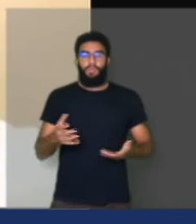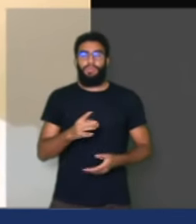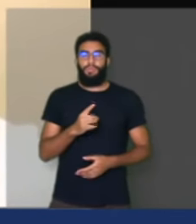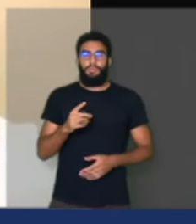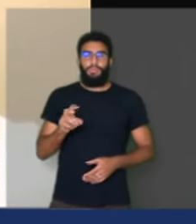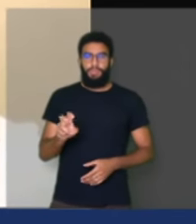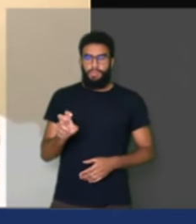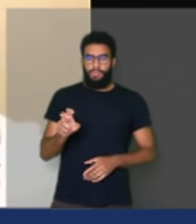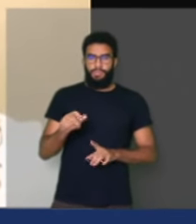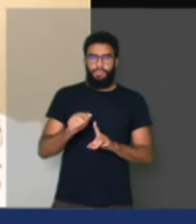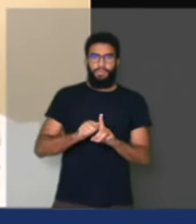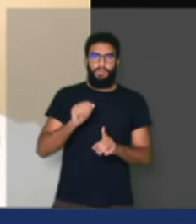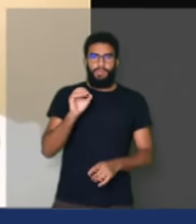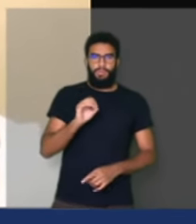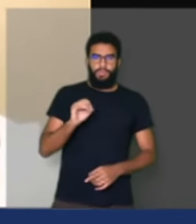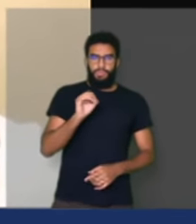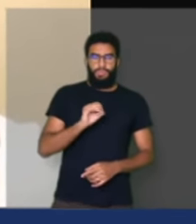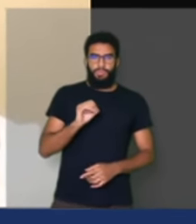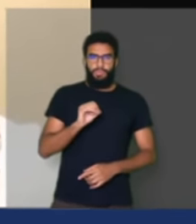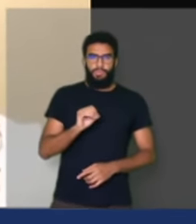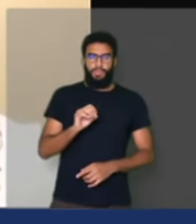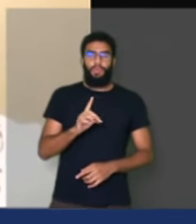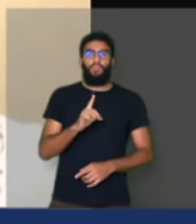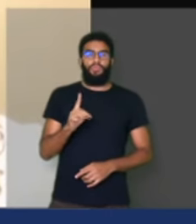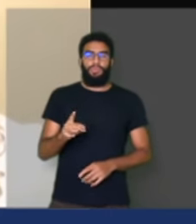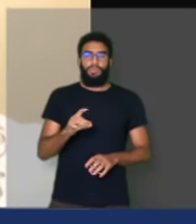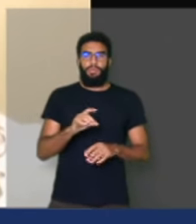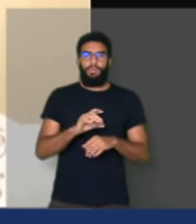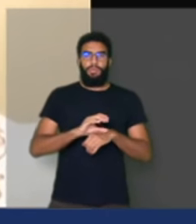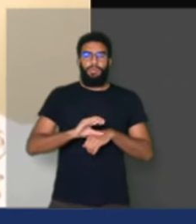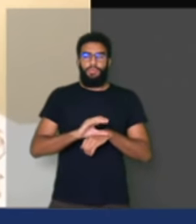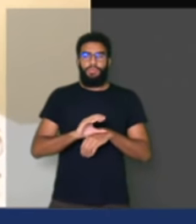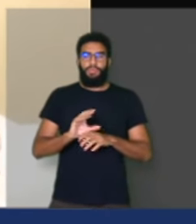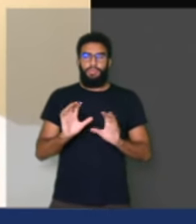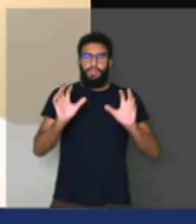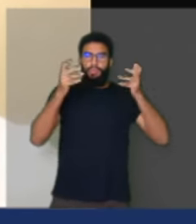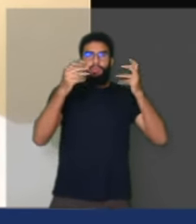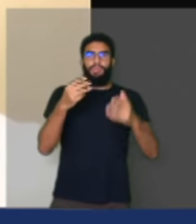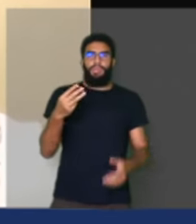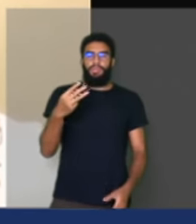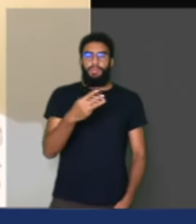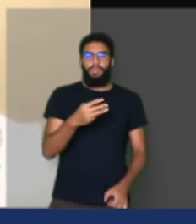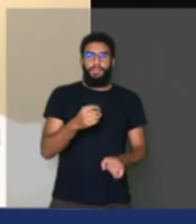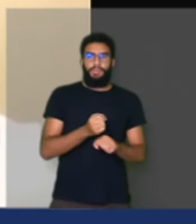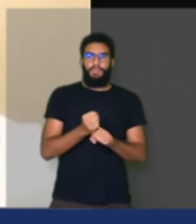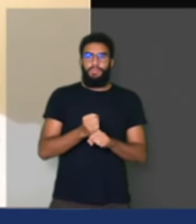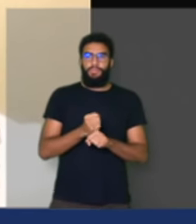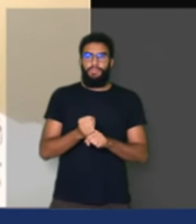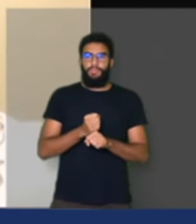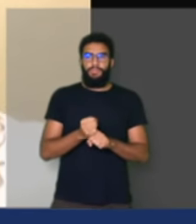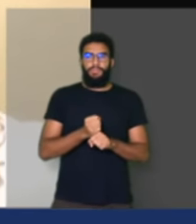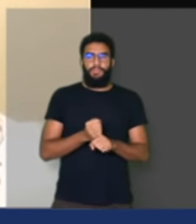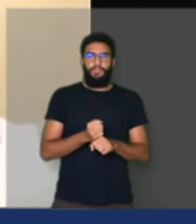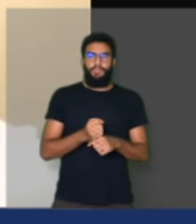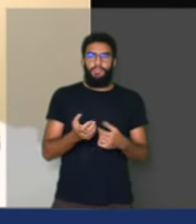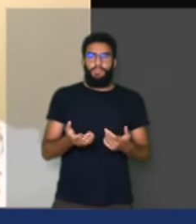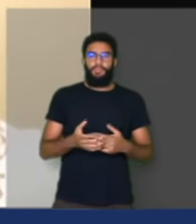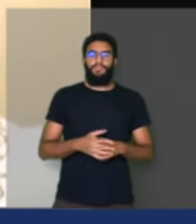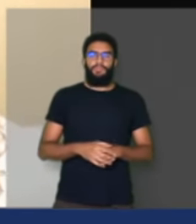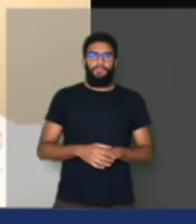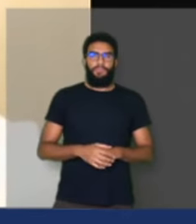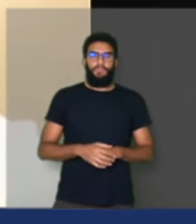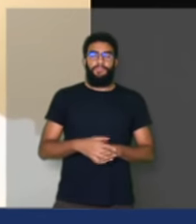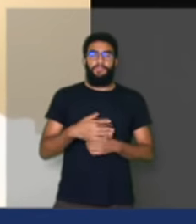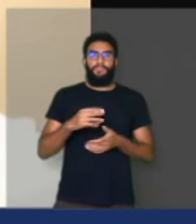outubro, dia que a nossa Constituição comemora 33 anos de existência. Essa Constituição, chamada de